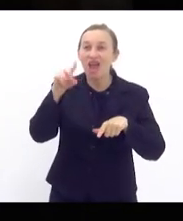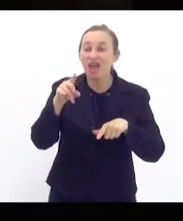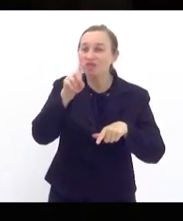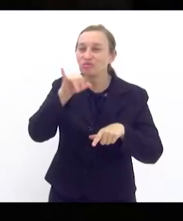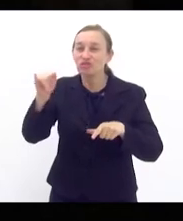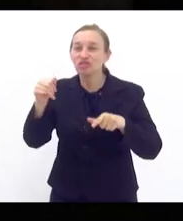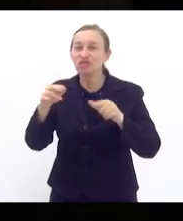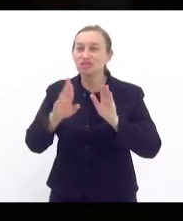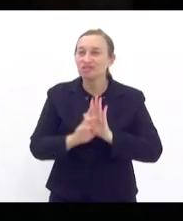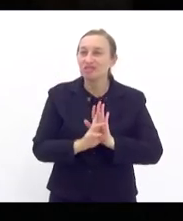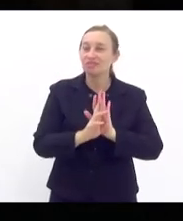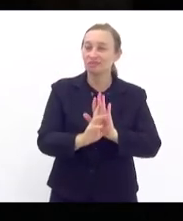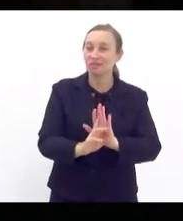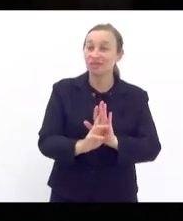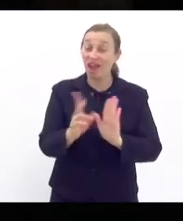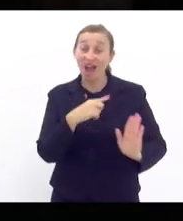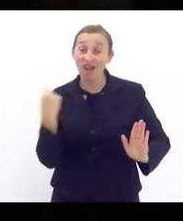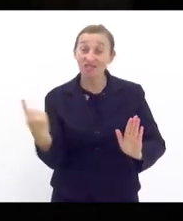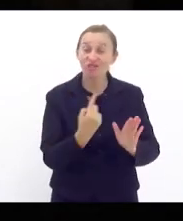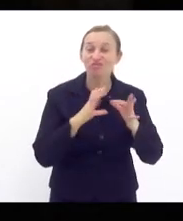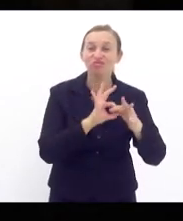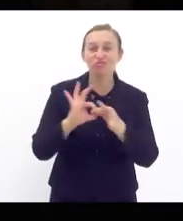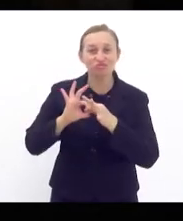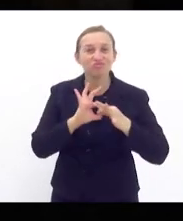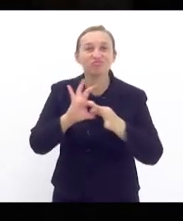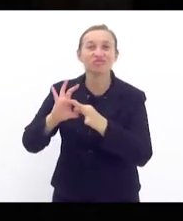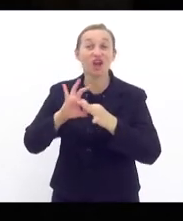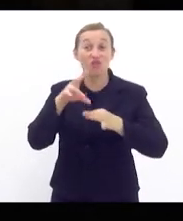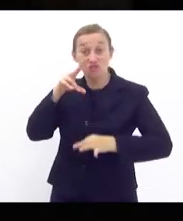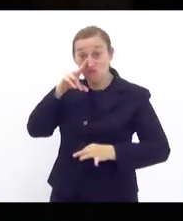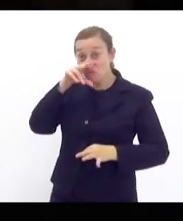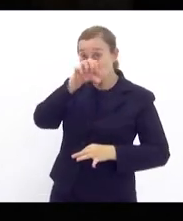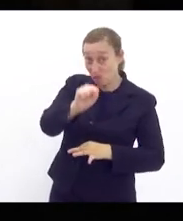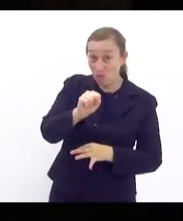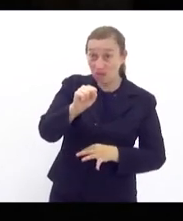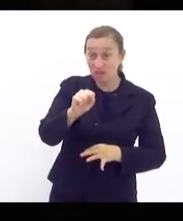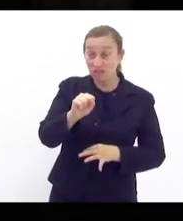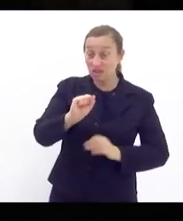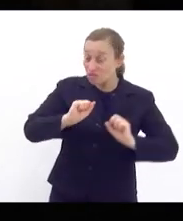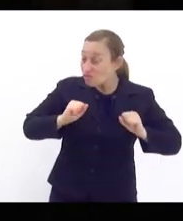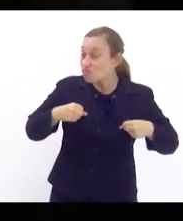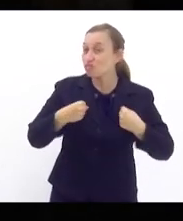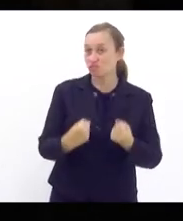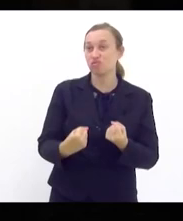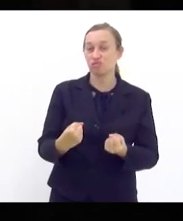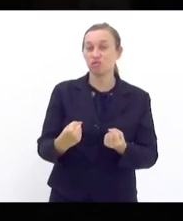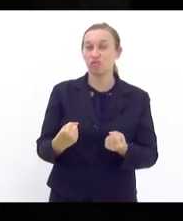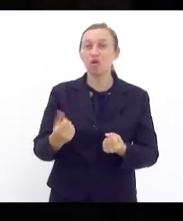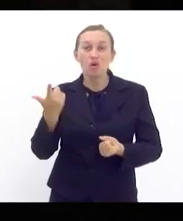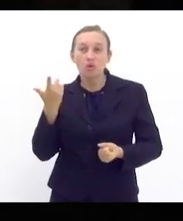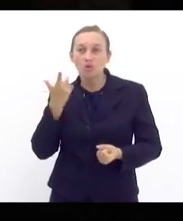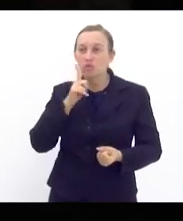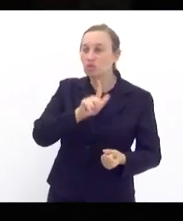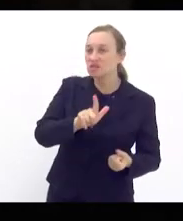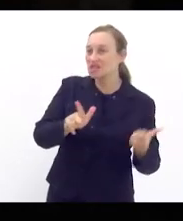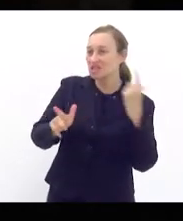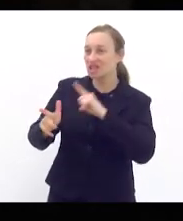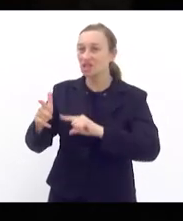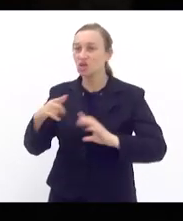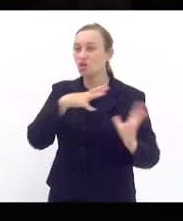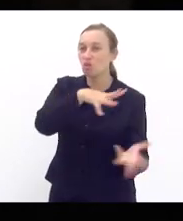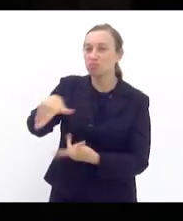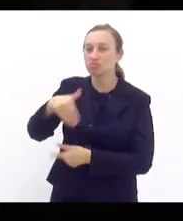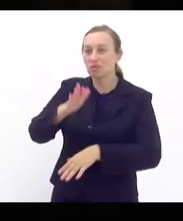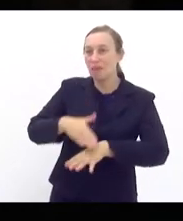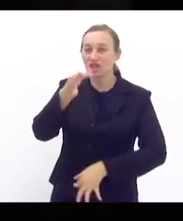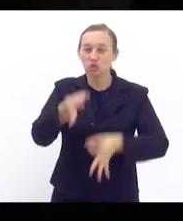representa a nossa união a nossa força a nossa determinação em conquistar o mundo mais justo